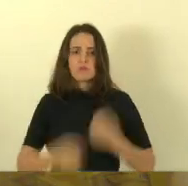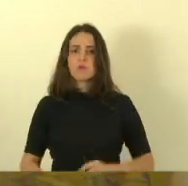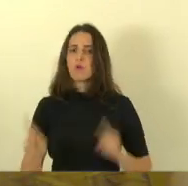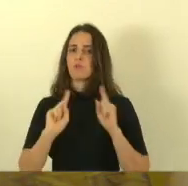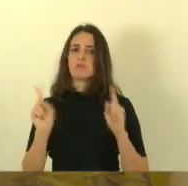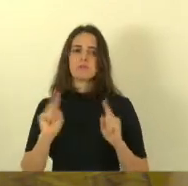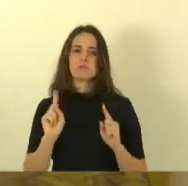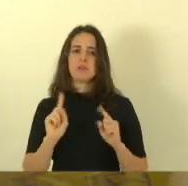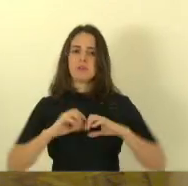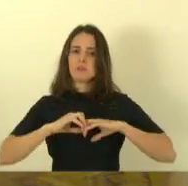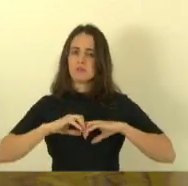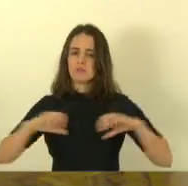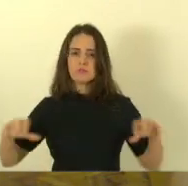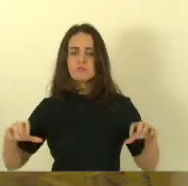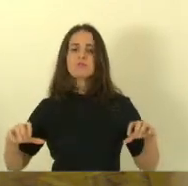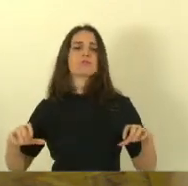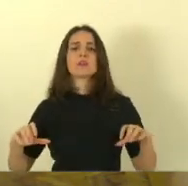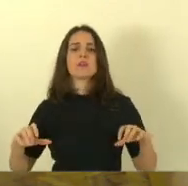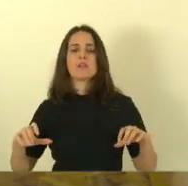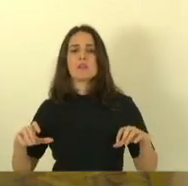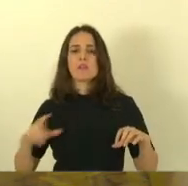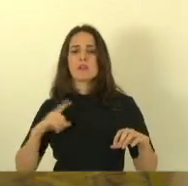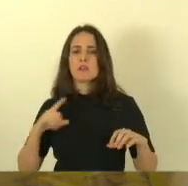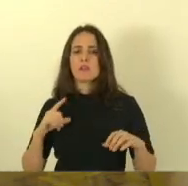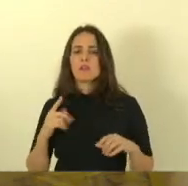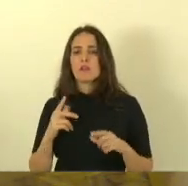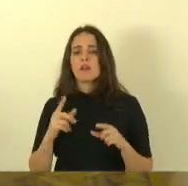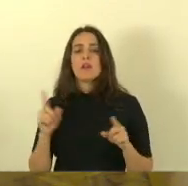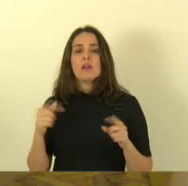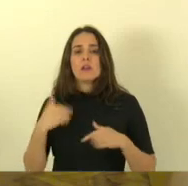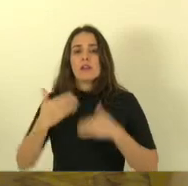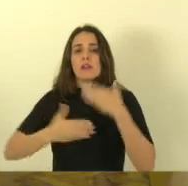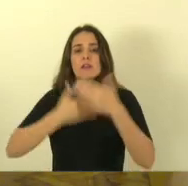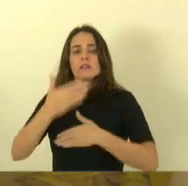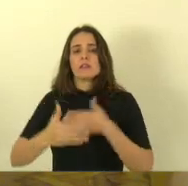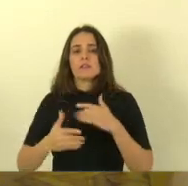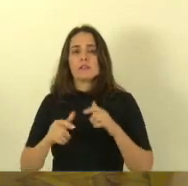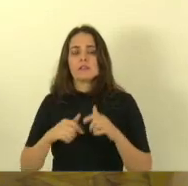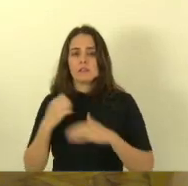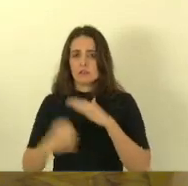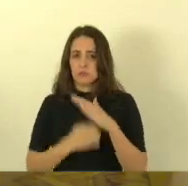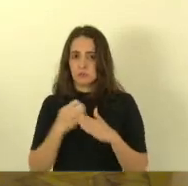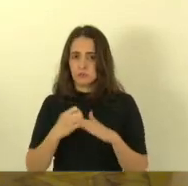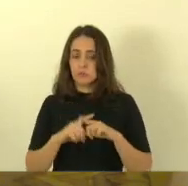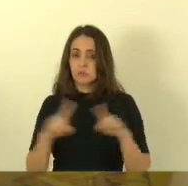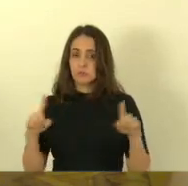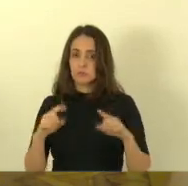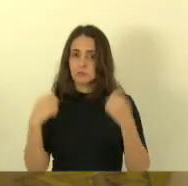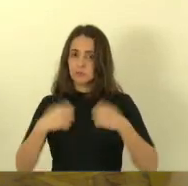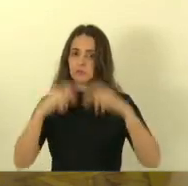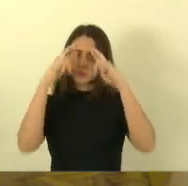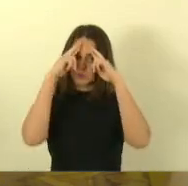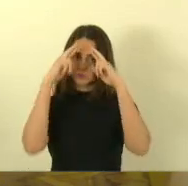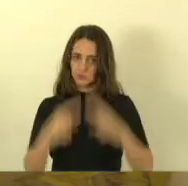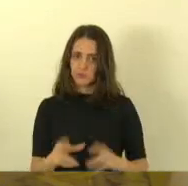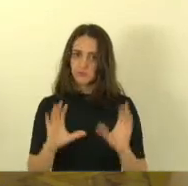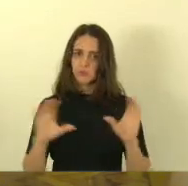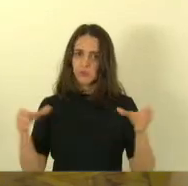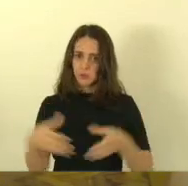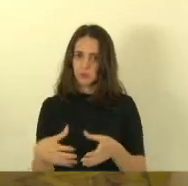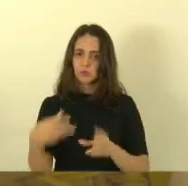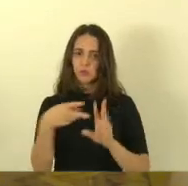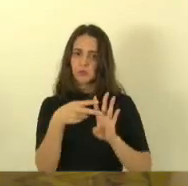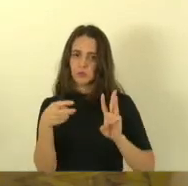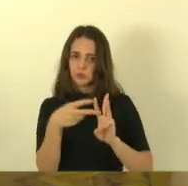municipalização e somos contra o crescimento dos grandes empreendimentos mas queremos respeito na nossa sociedade